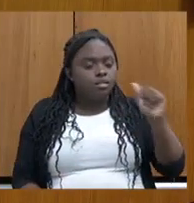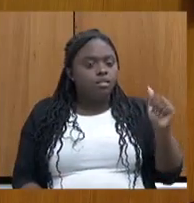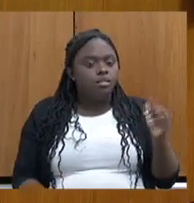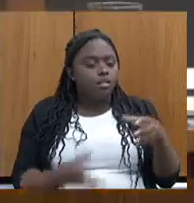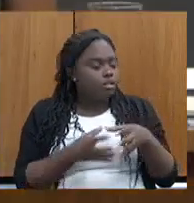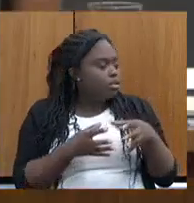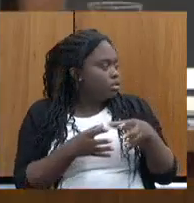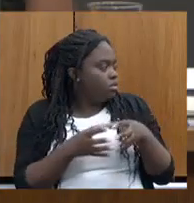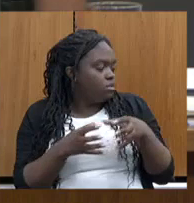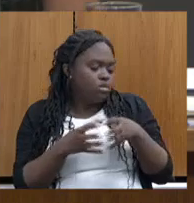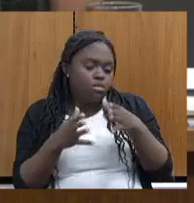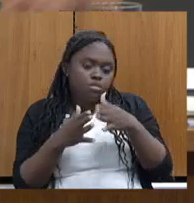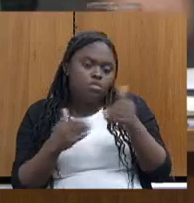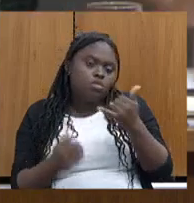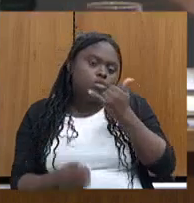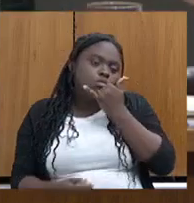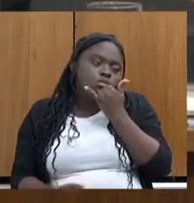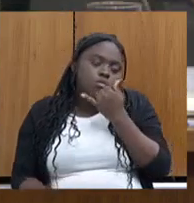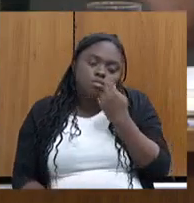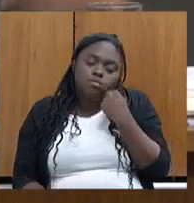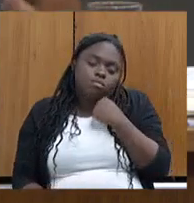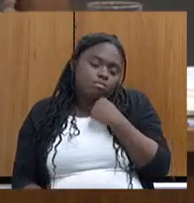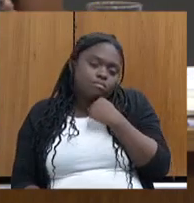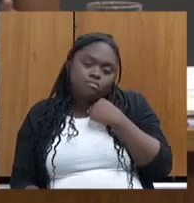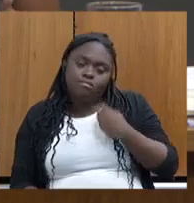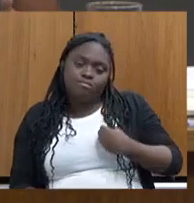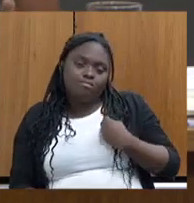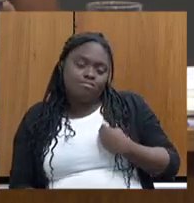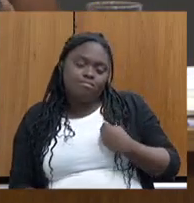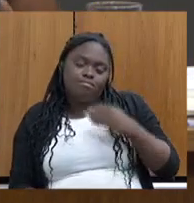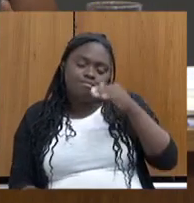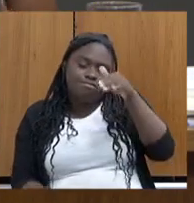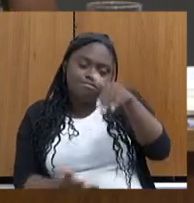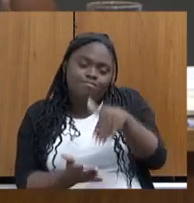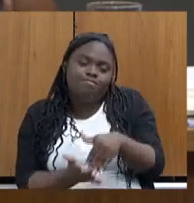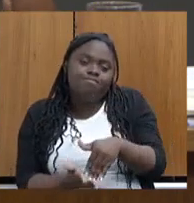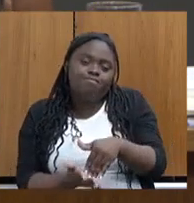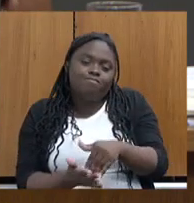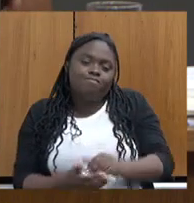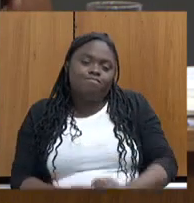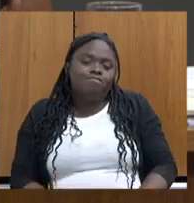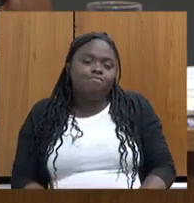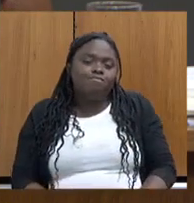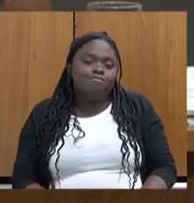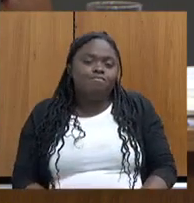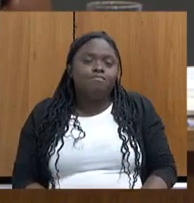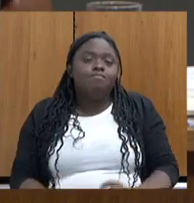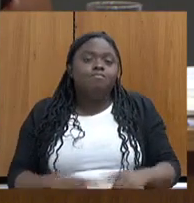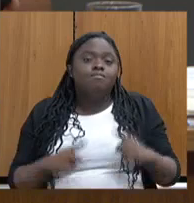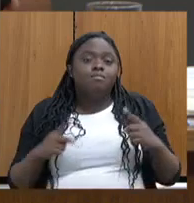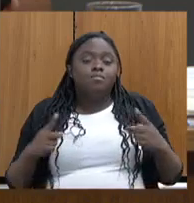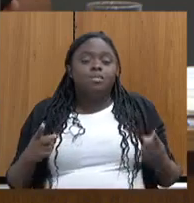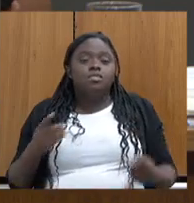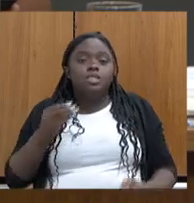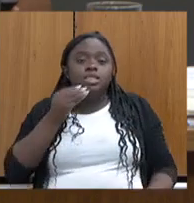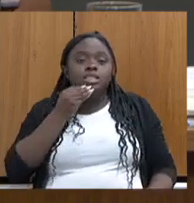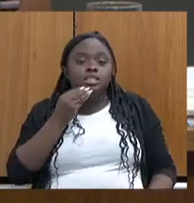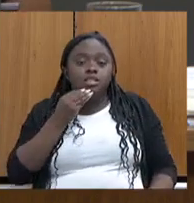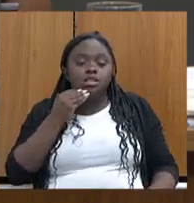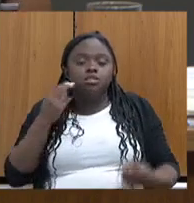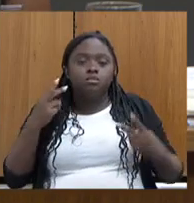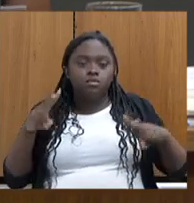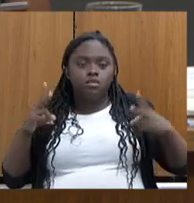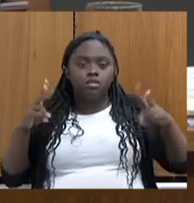poder participar até o final dessa reunião aqui, dessas comissões. Mas desejo sucesso na